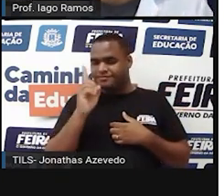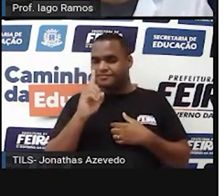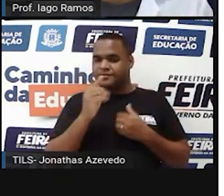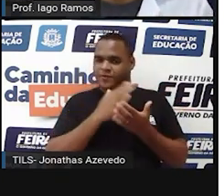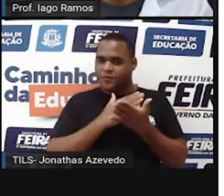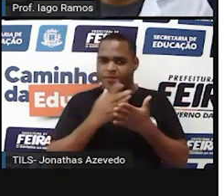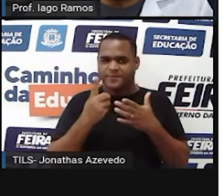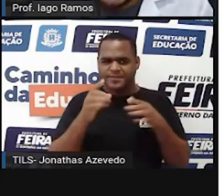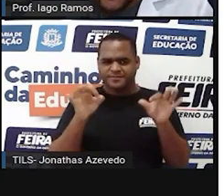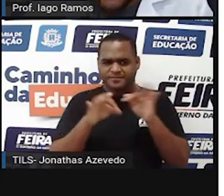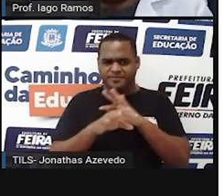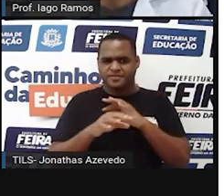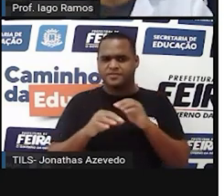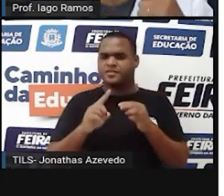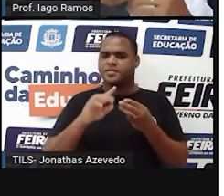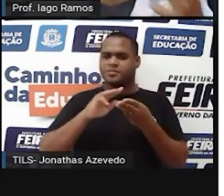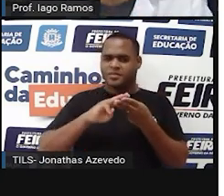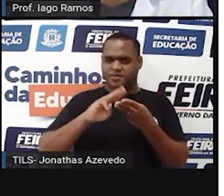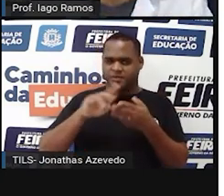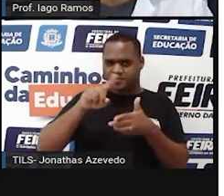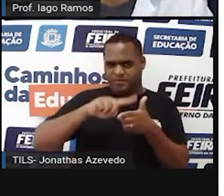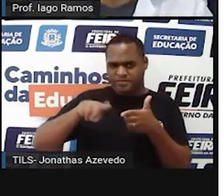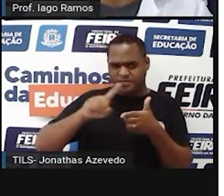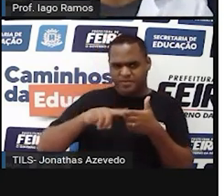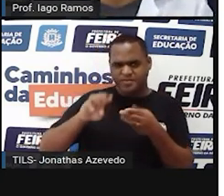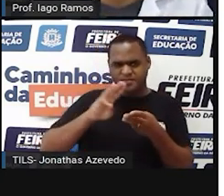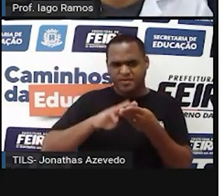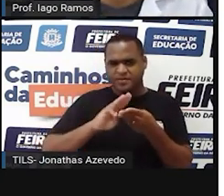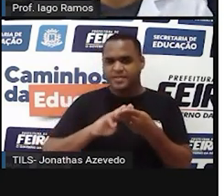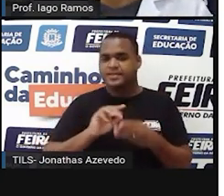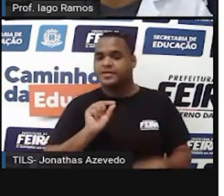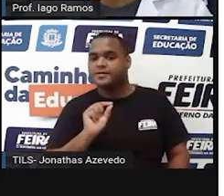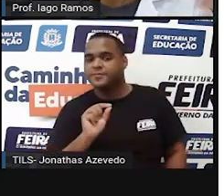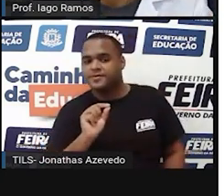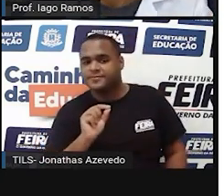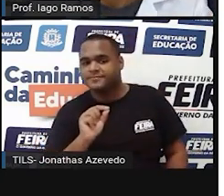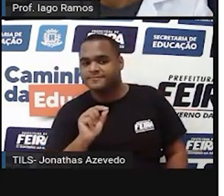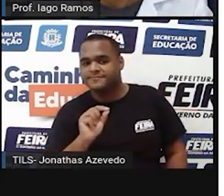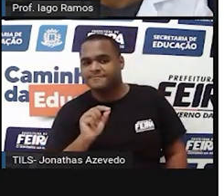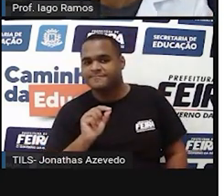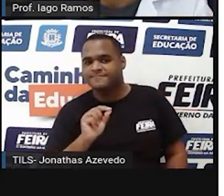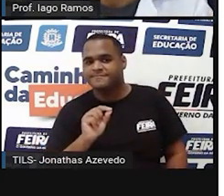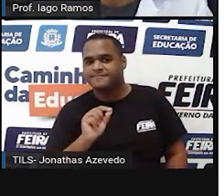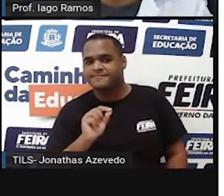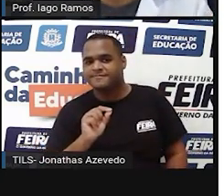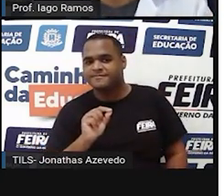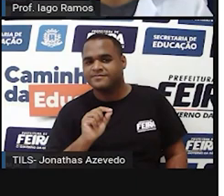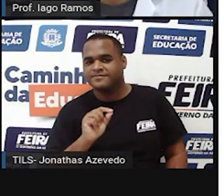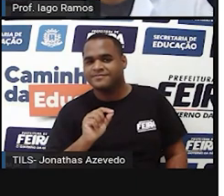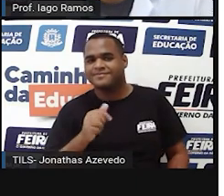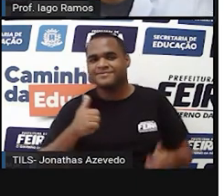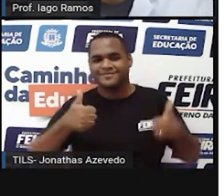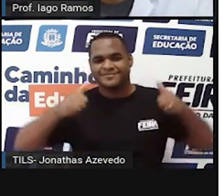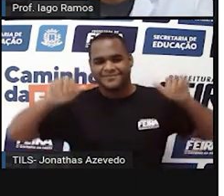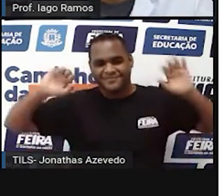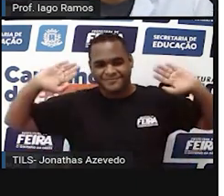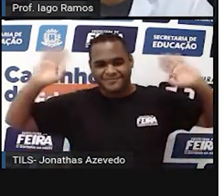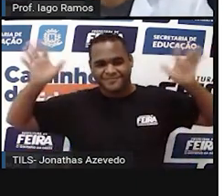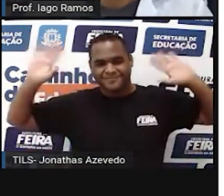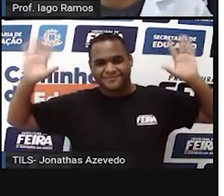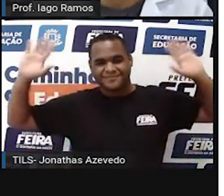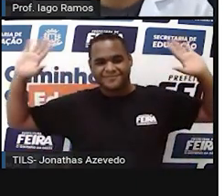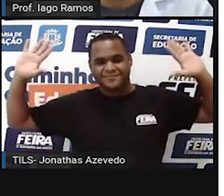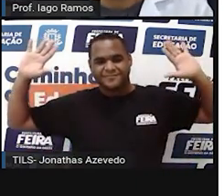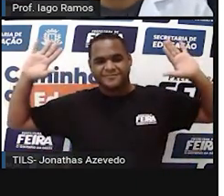começar, você termina. Matemática não é problema, matemática é. É isso aí. Até a próxima.